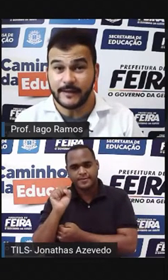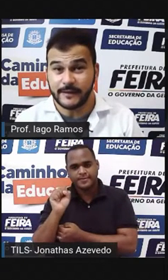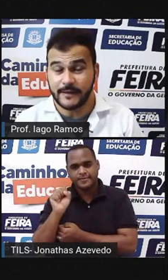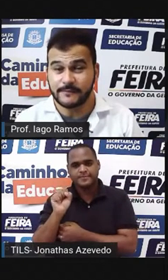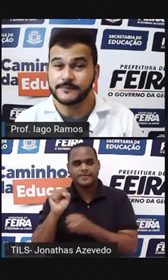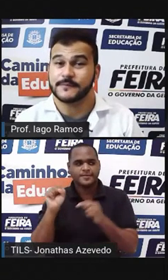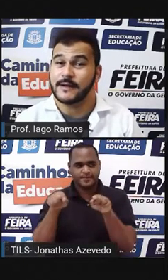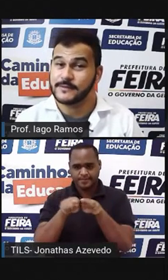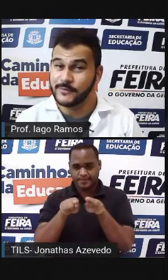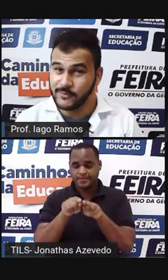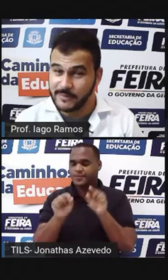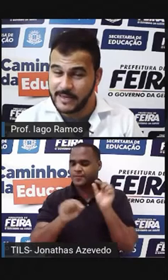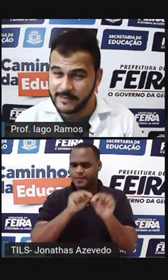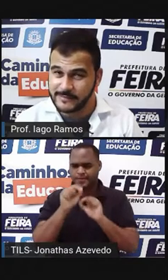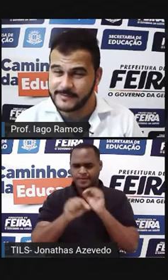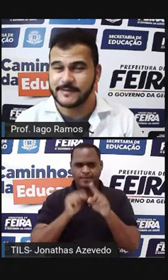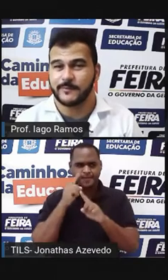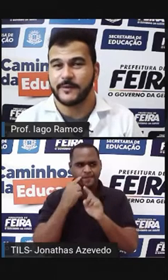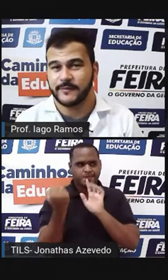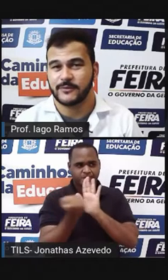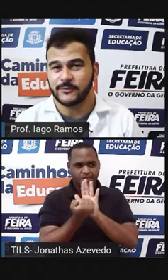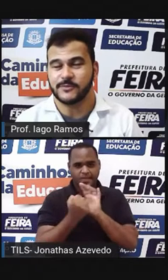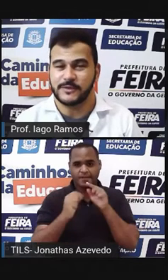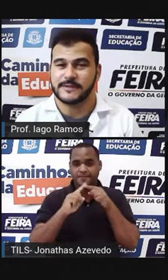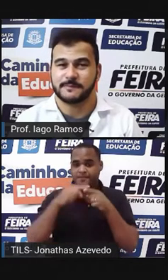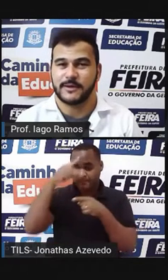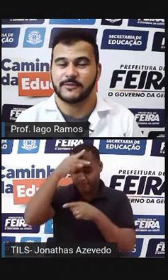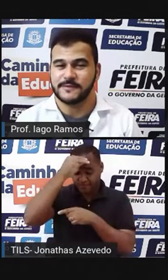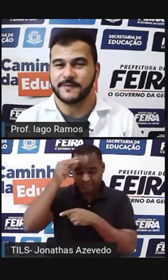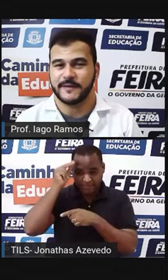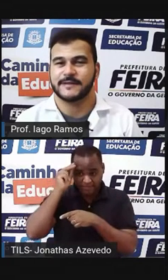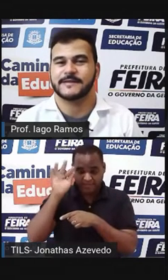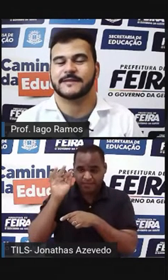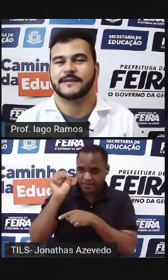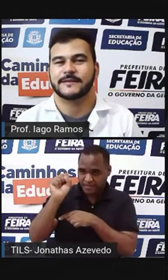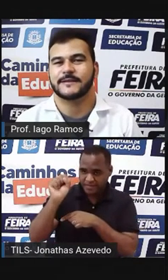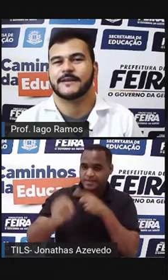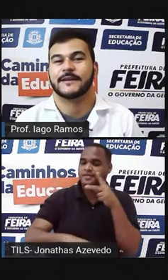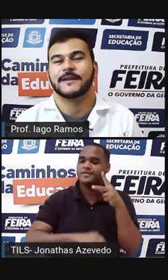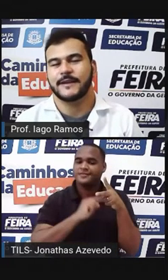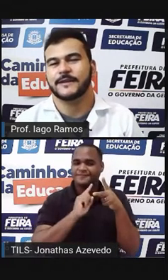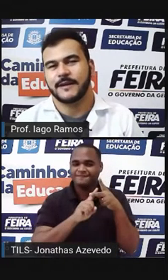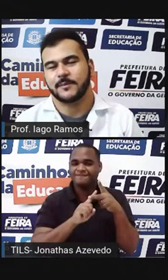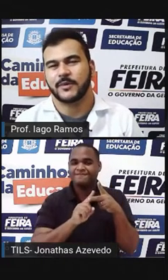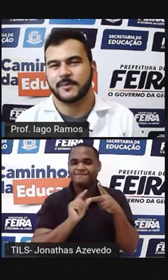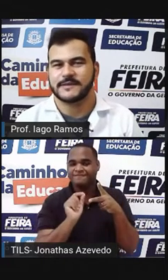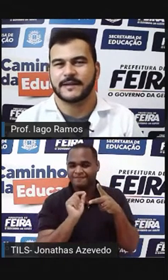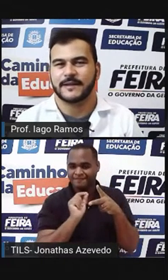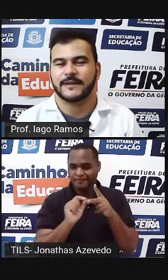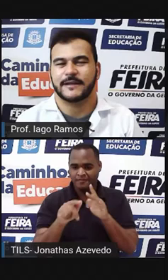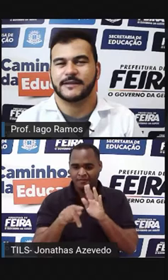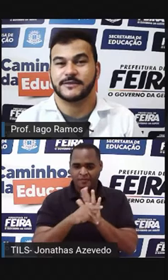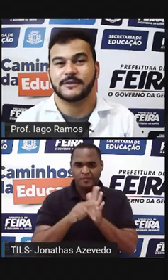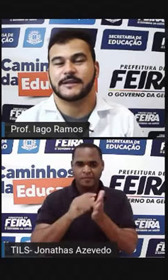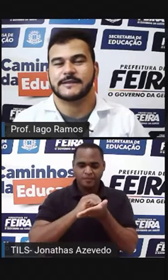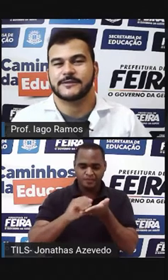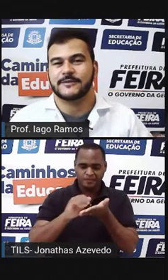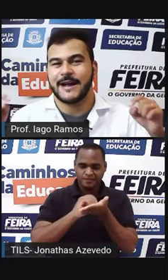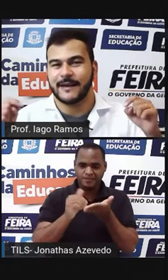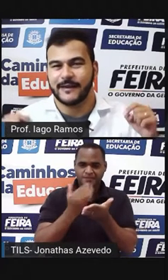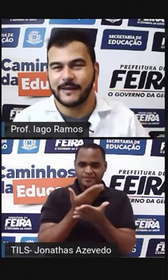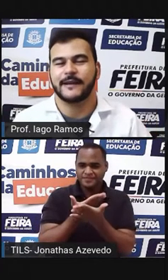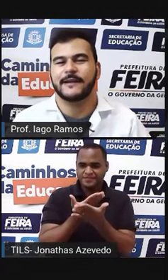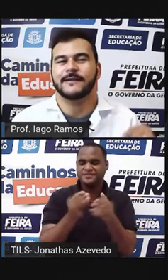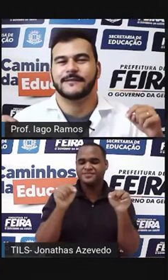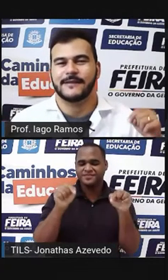que tem as logomarcas da Prefeitura Municipal de Feira de Santana e da própria Secretaria de Educação